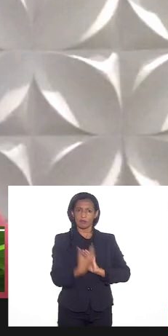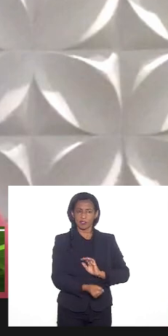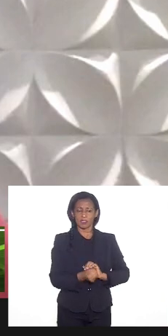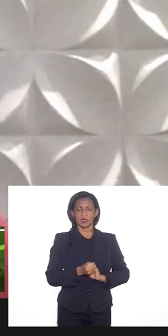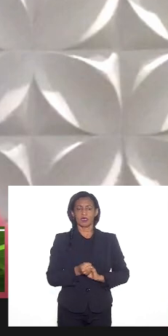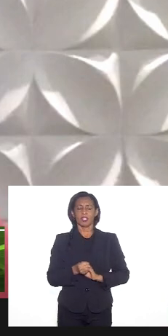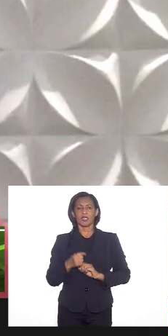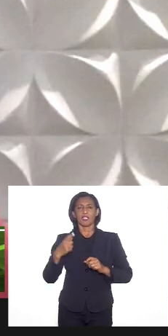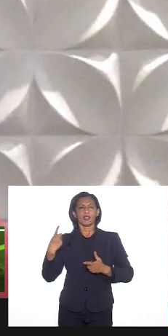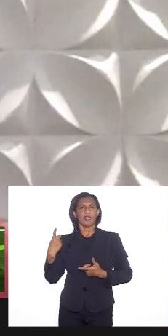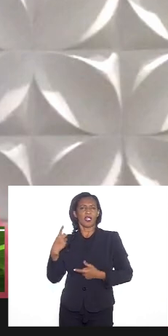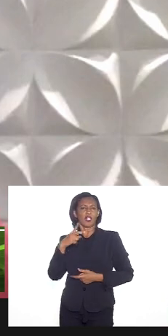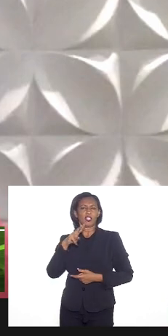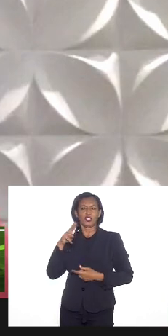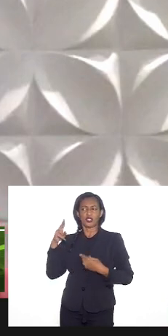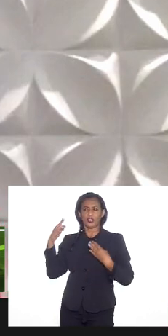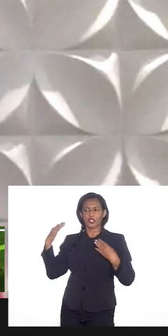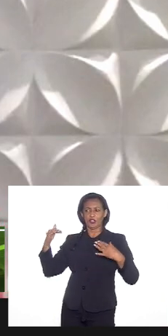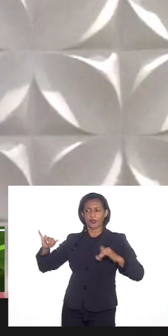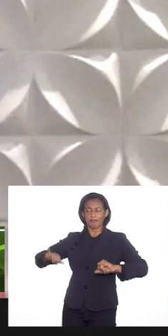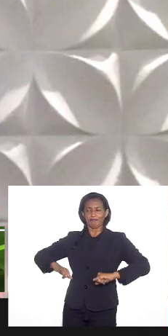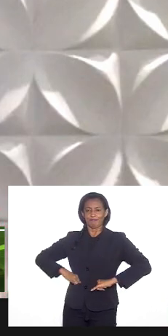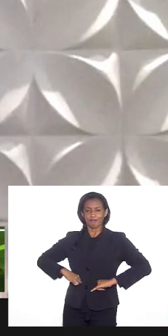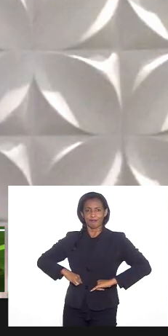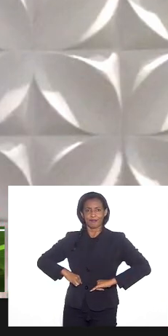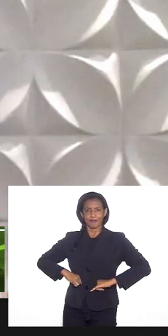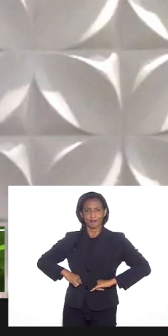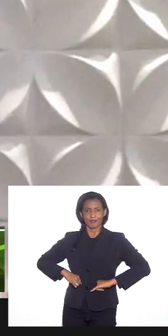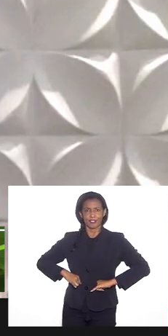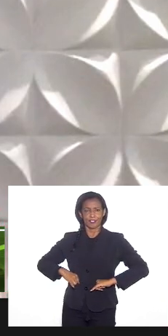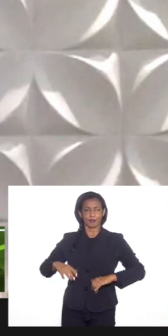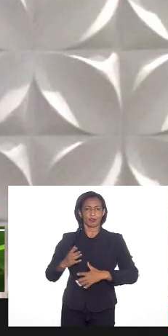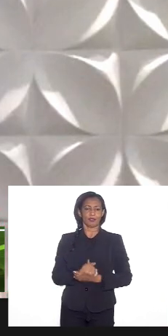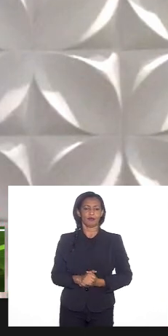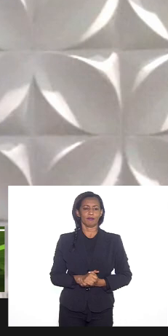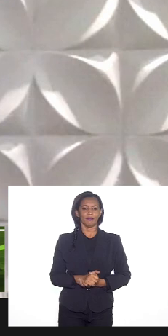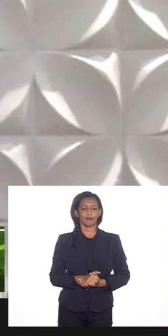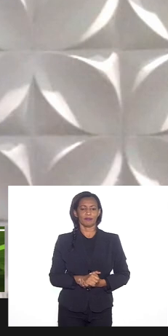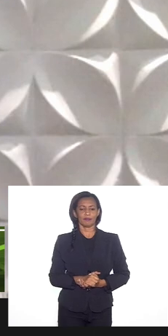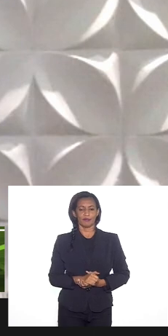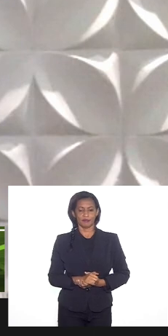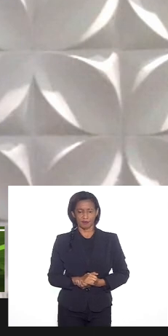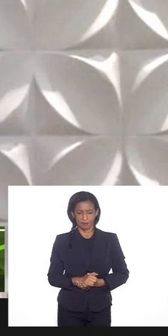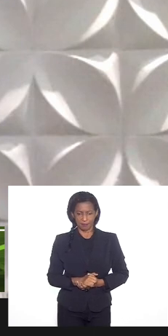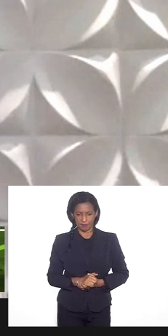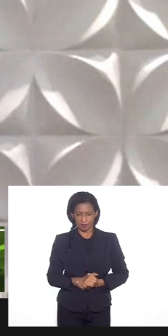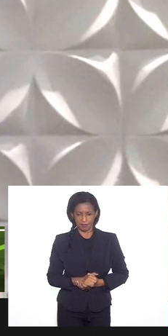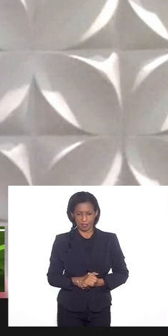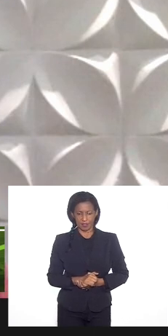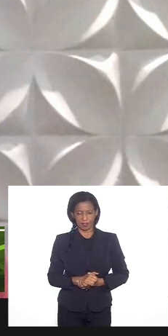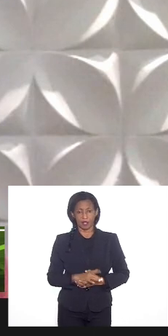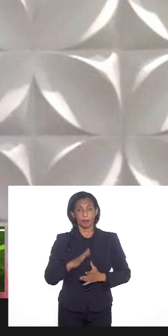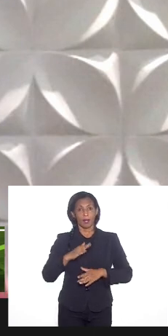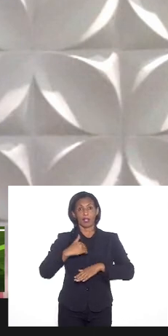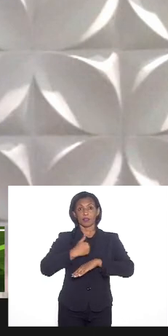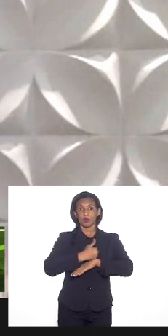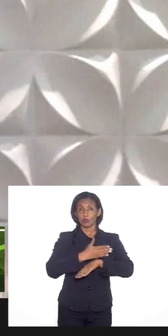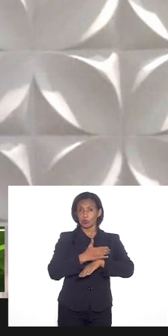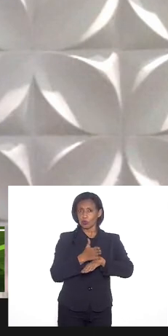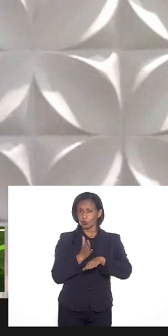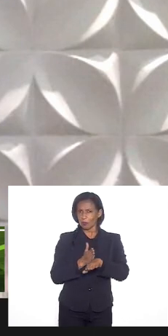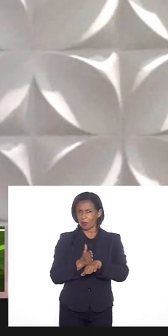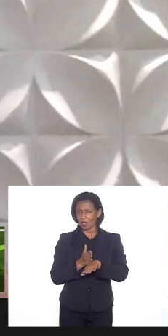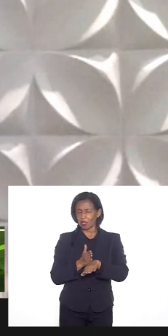das vítimas e a maior dinâmica da apuração, mas em todos esses momentos, por